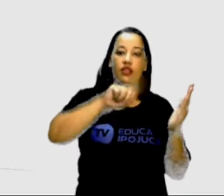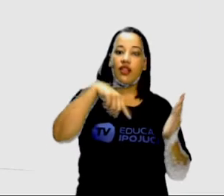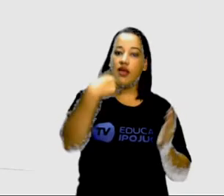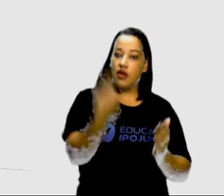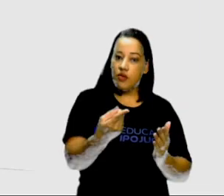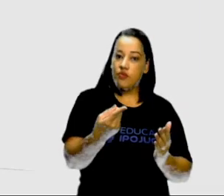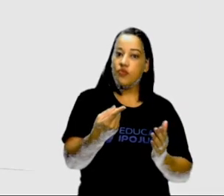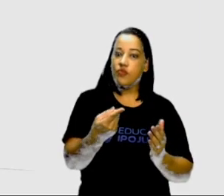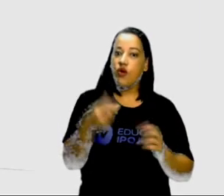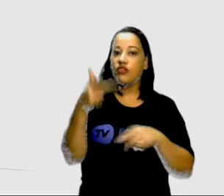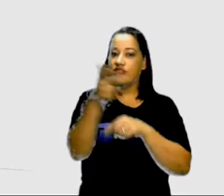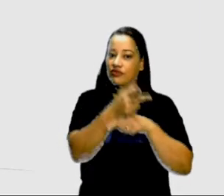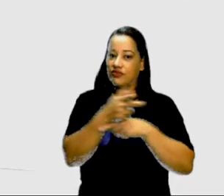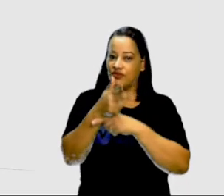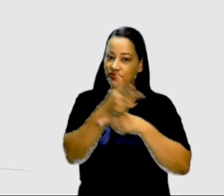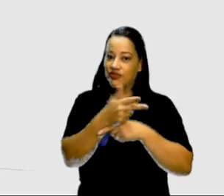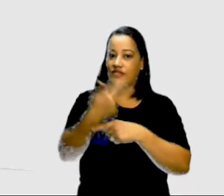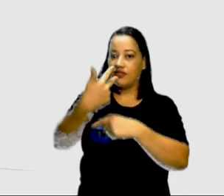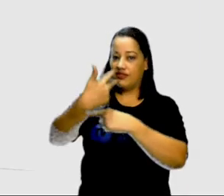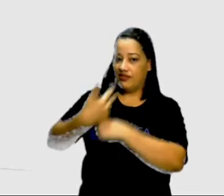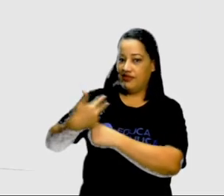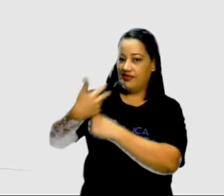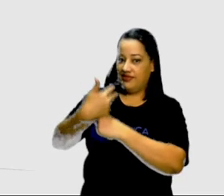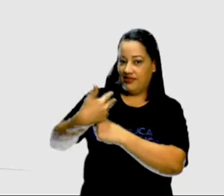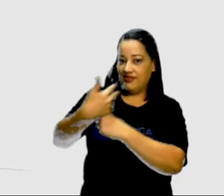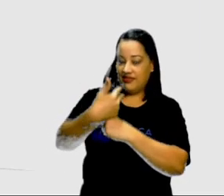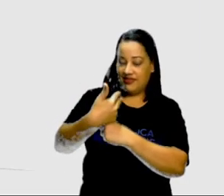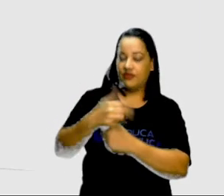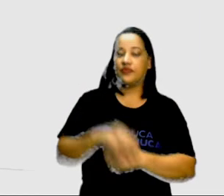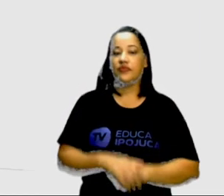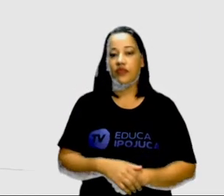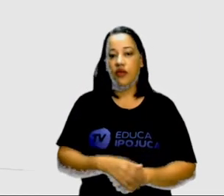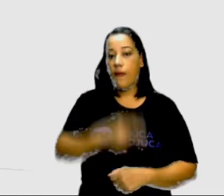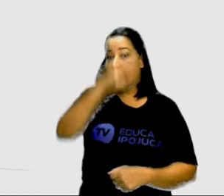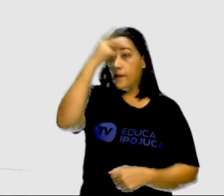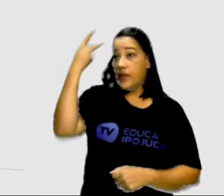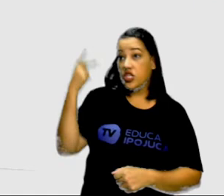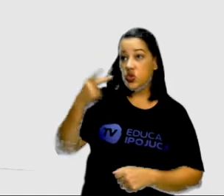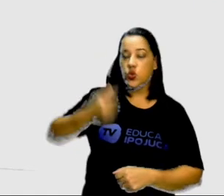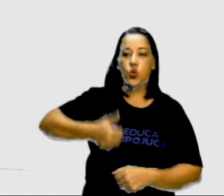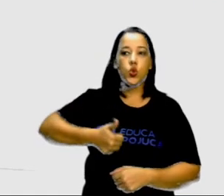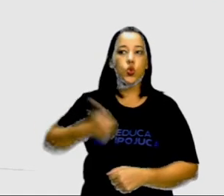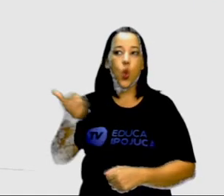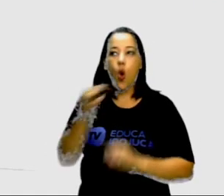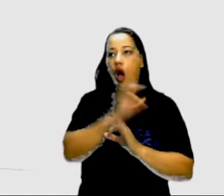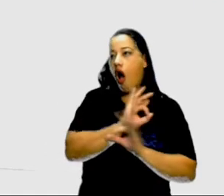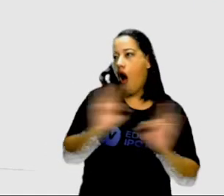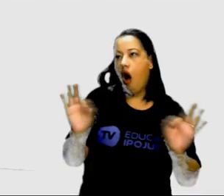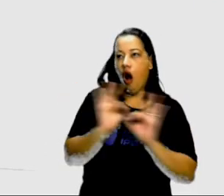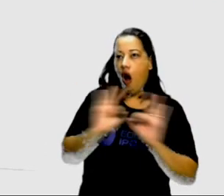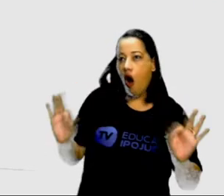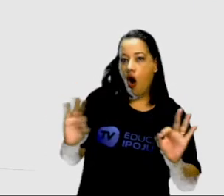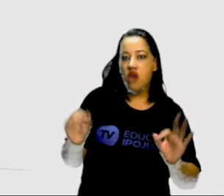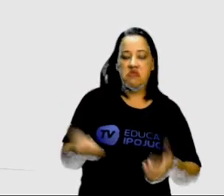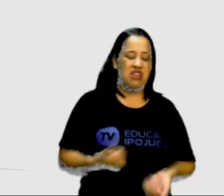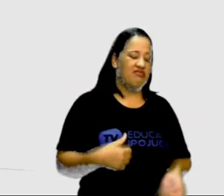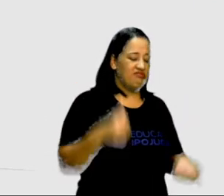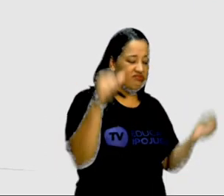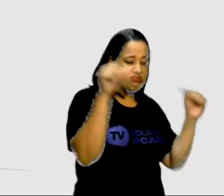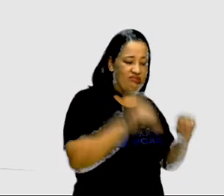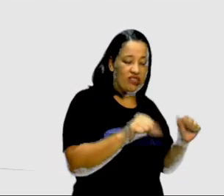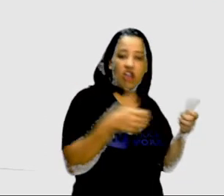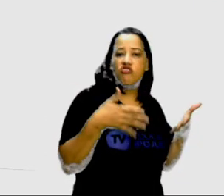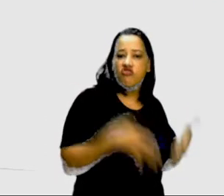Vamos ler aqui um pouquinho com vocês Eu vou ler O otimista é um tolo O pessimista um chato